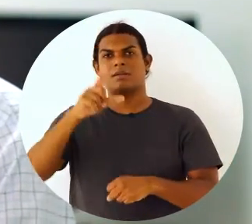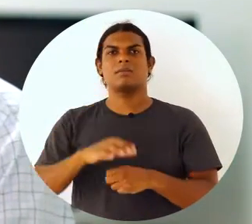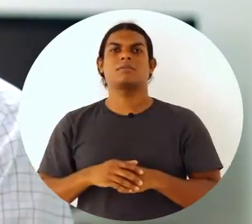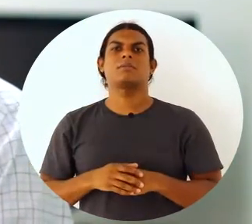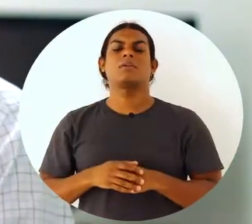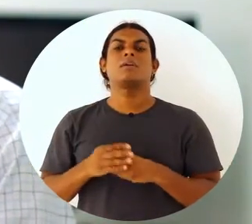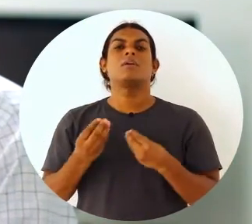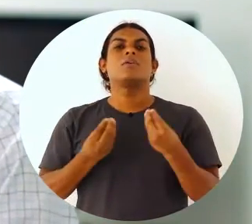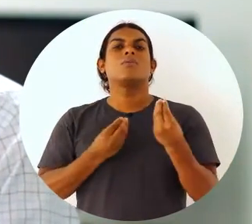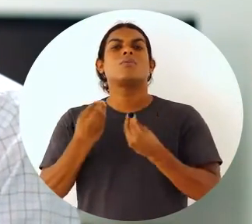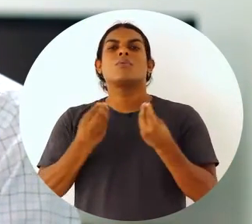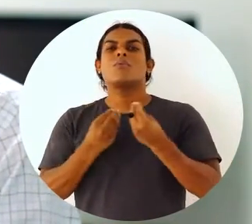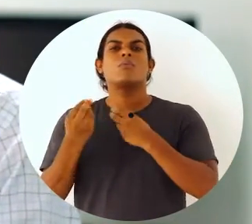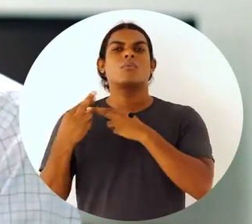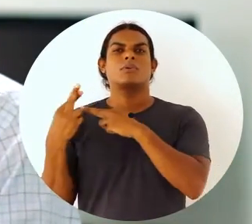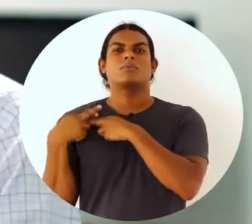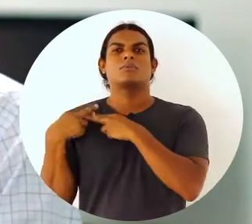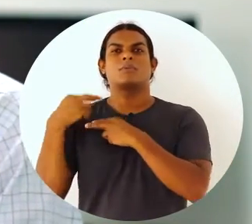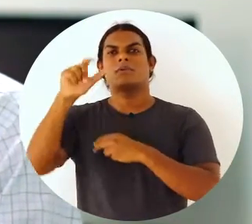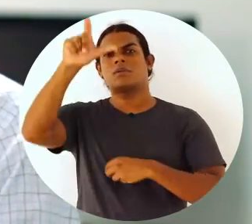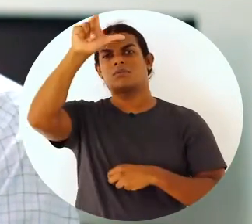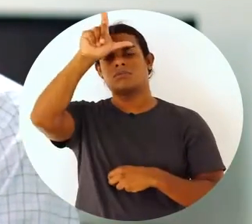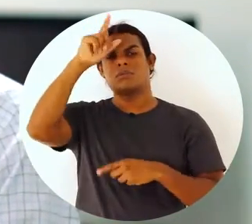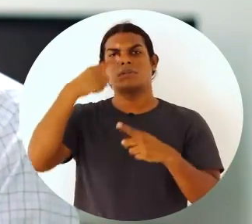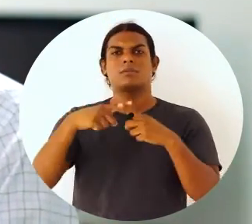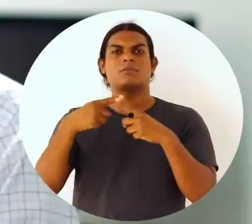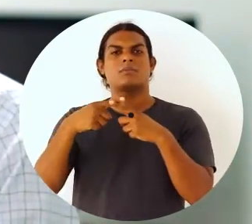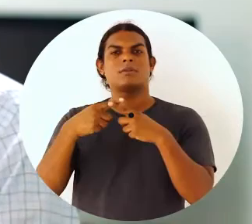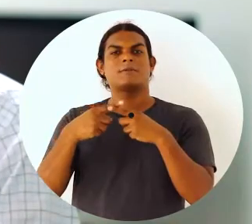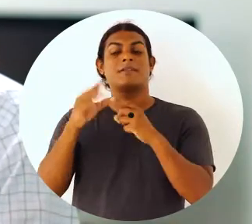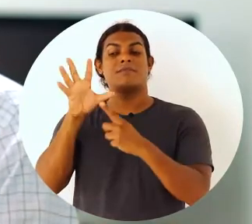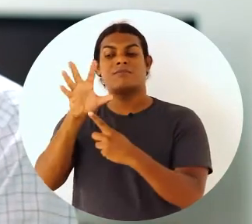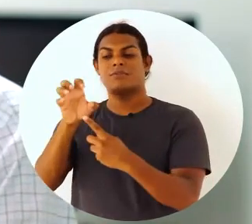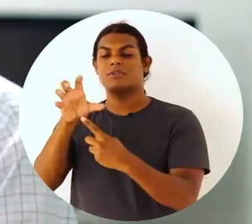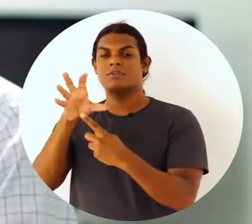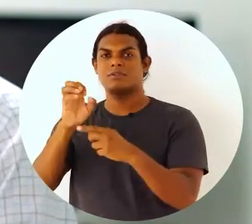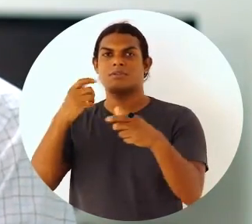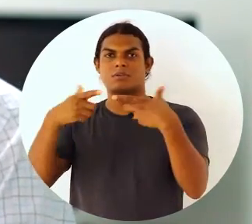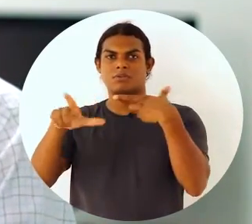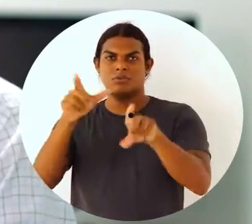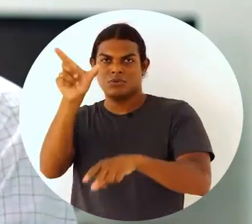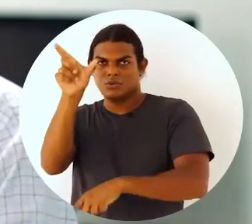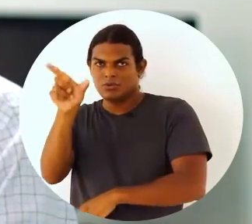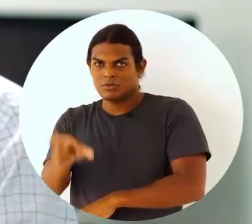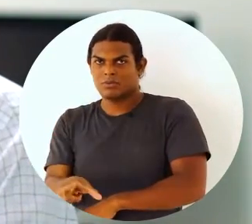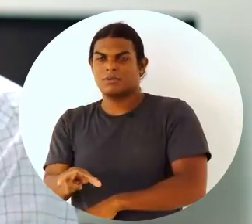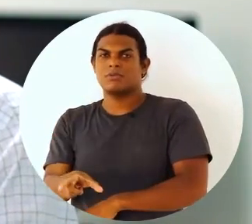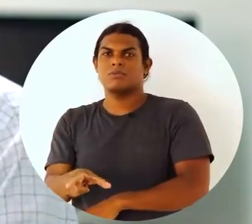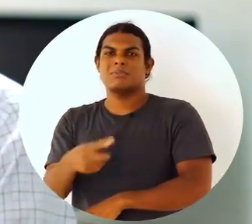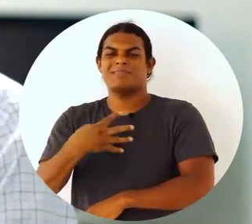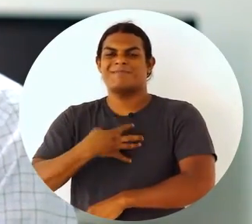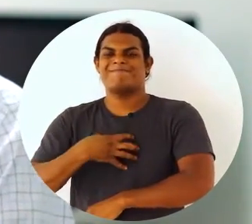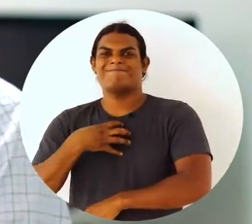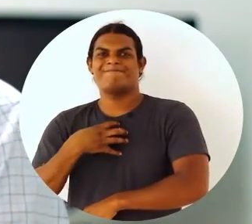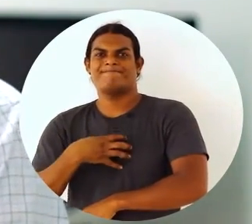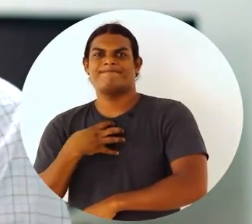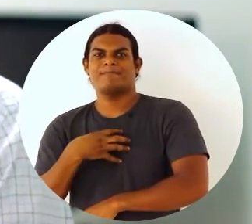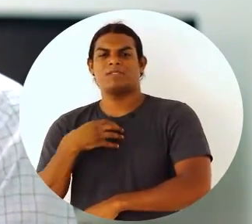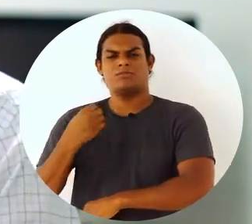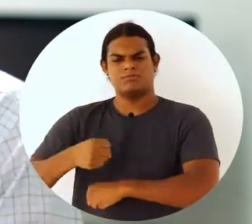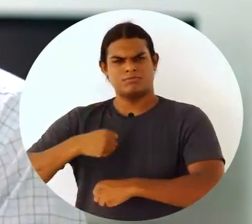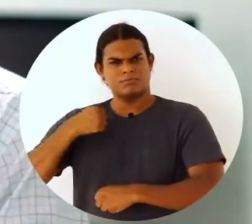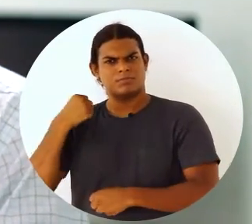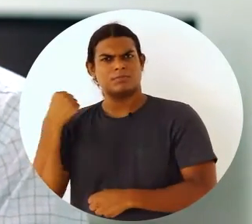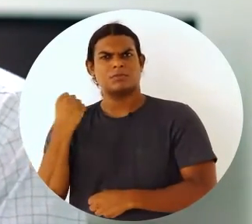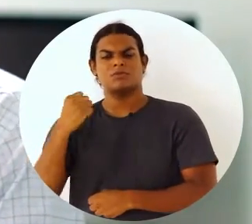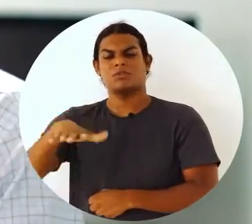Ou que o líder também influencia o indivíduo para que ele possa se sentir motivado ou não no processo de trabalho. A maneira como